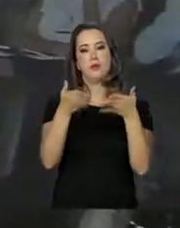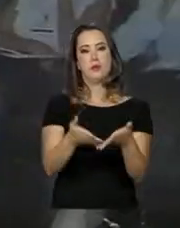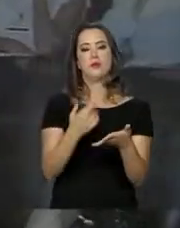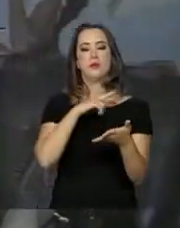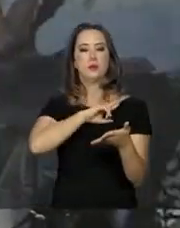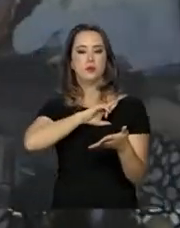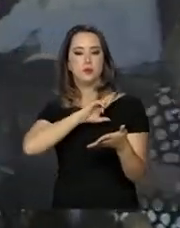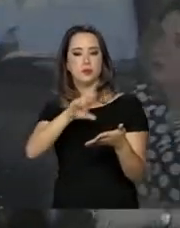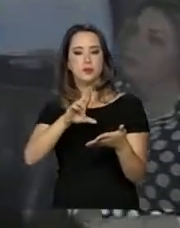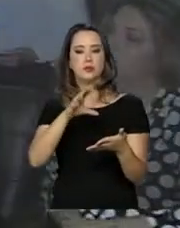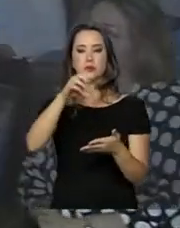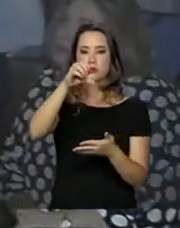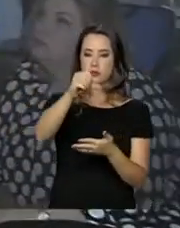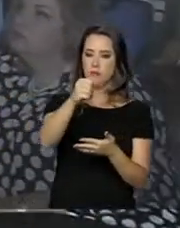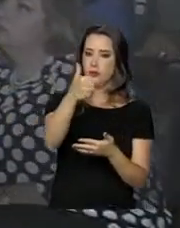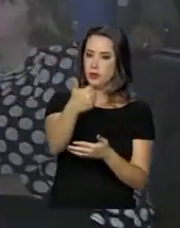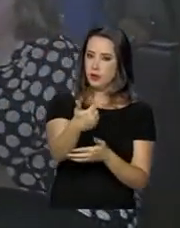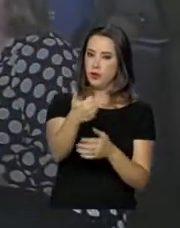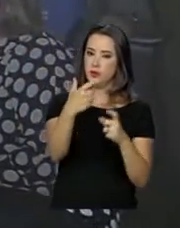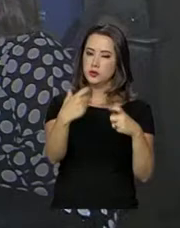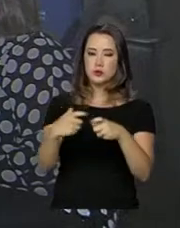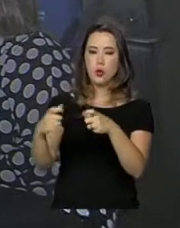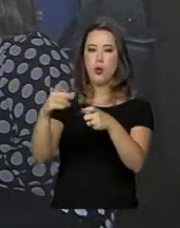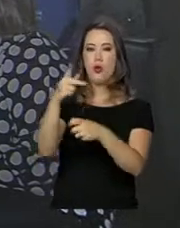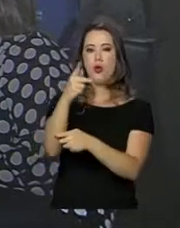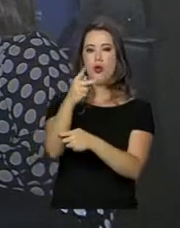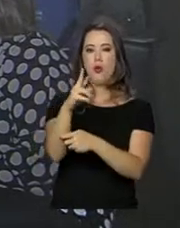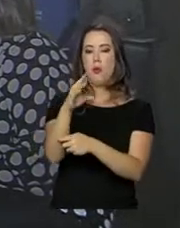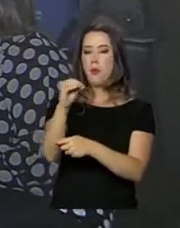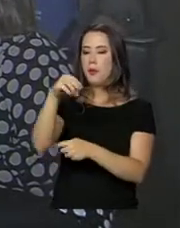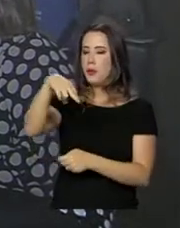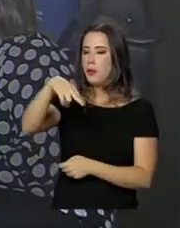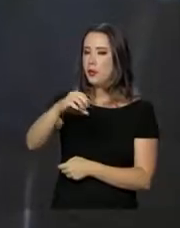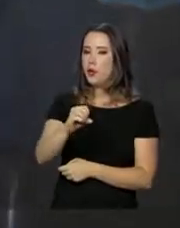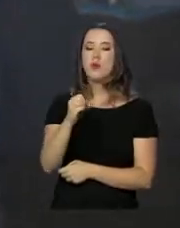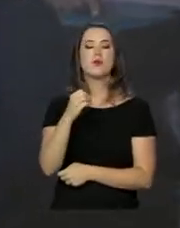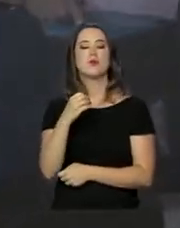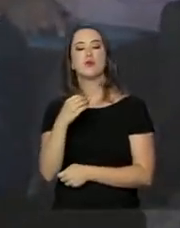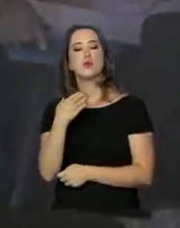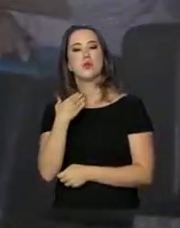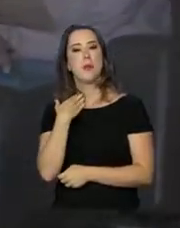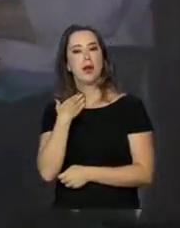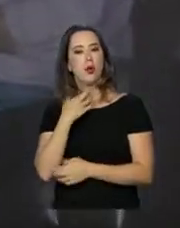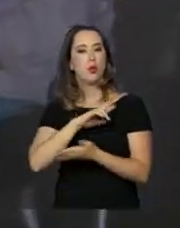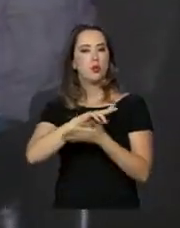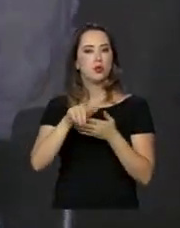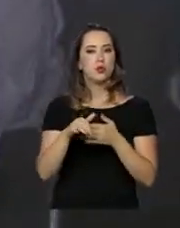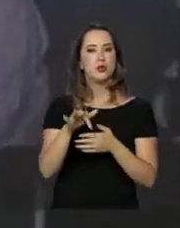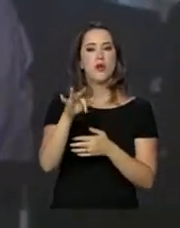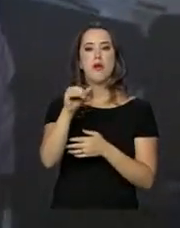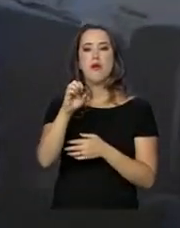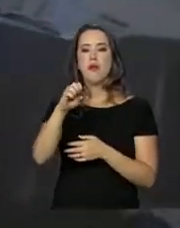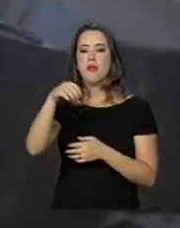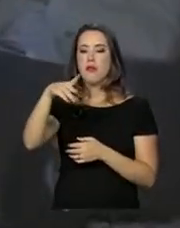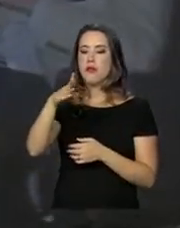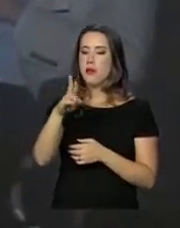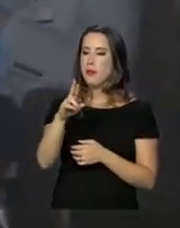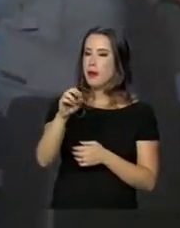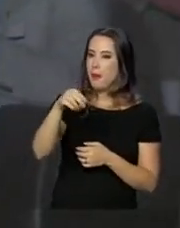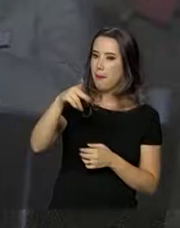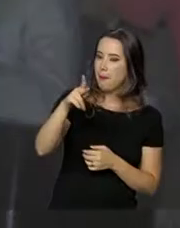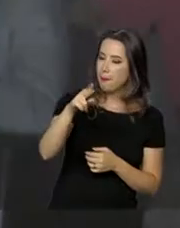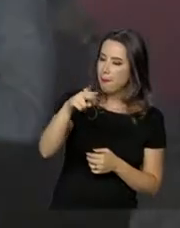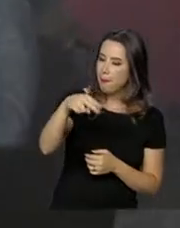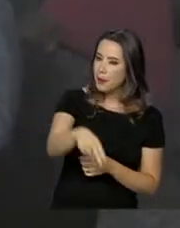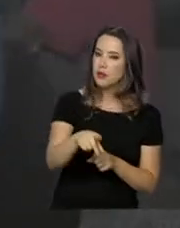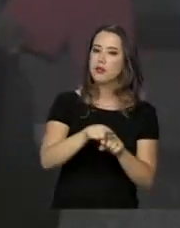representantes de 91 PROCONs de todo o país, de 20 bancos, da FEBRABAN e do Banco Central. A ideia é